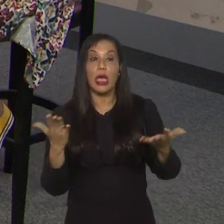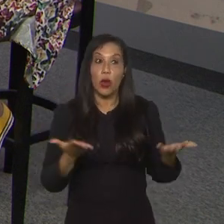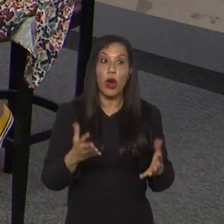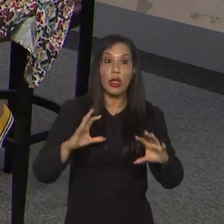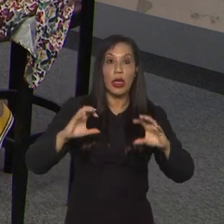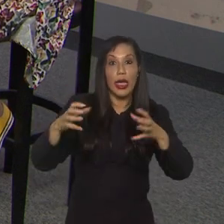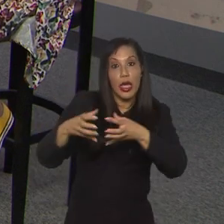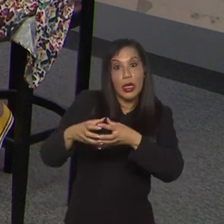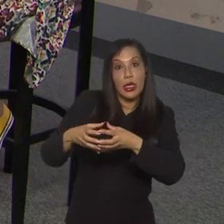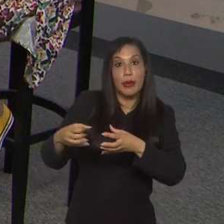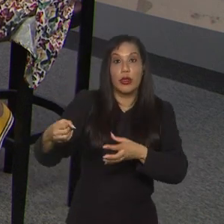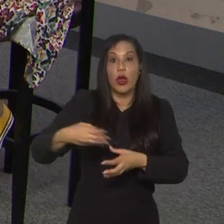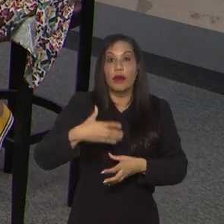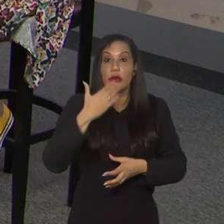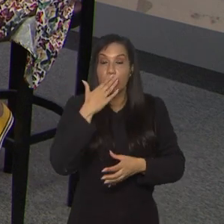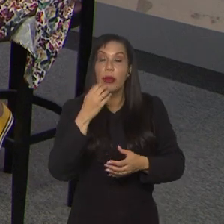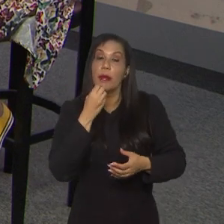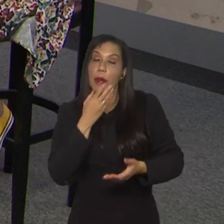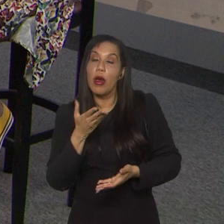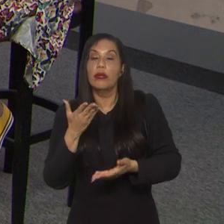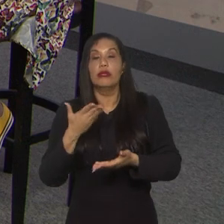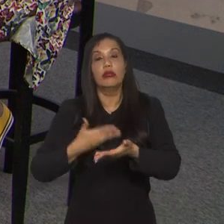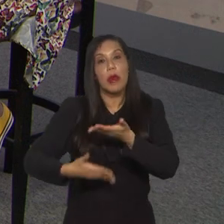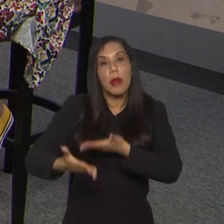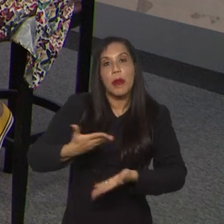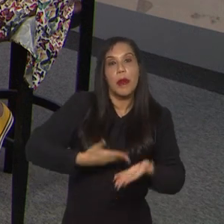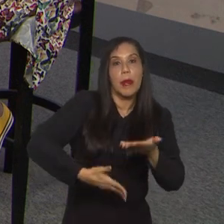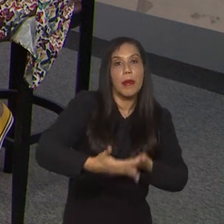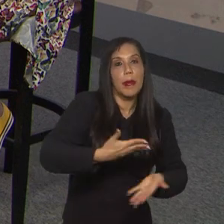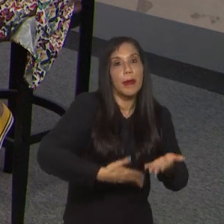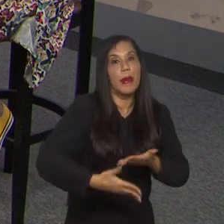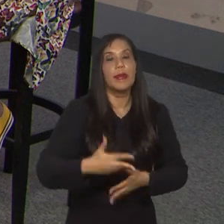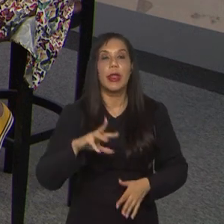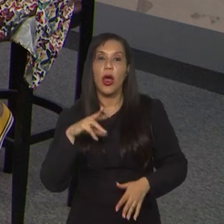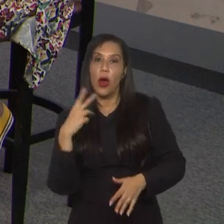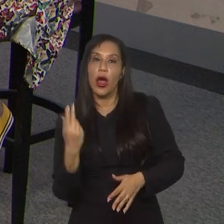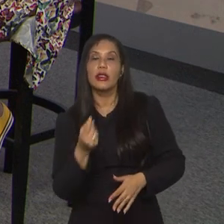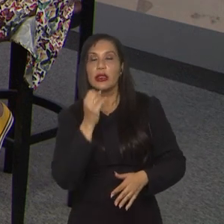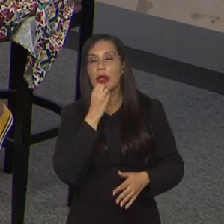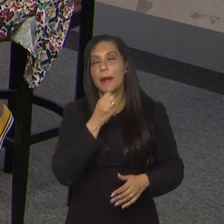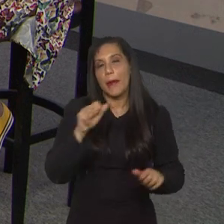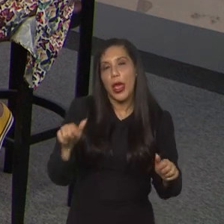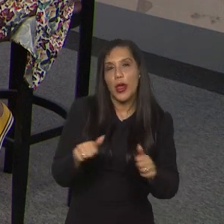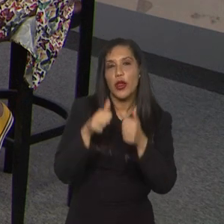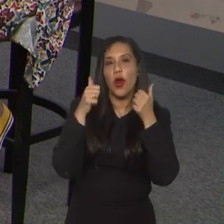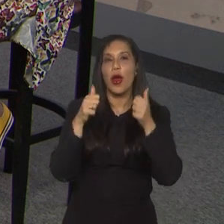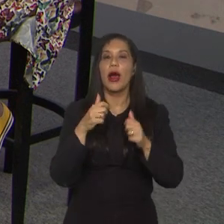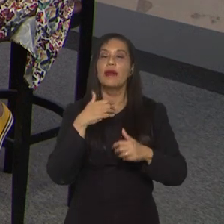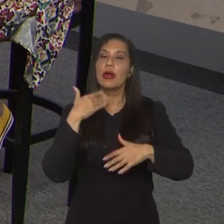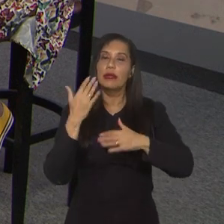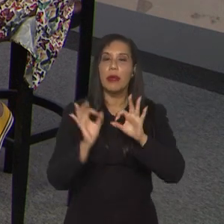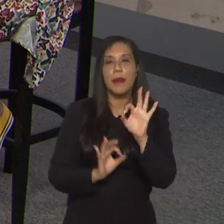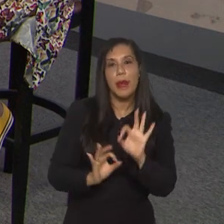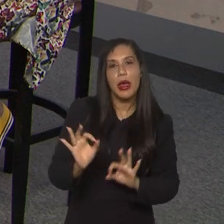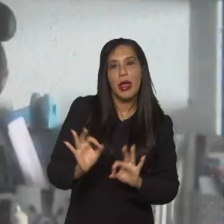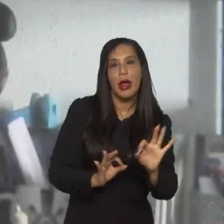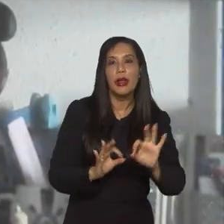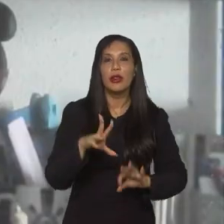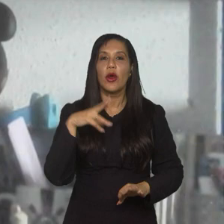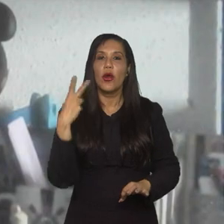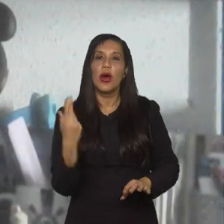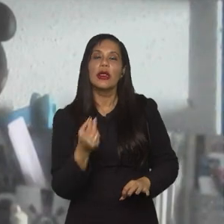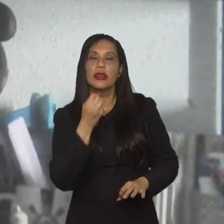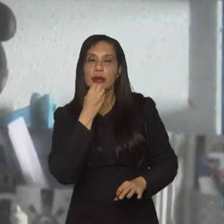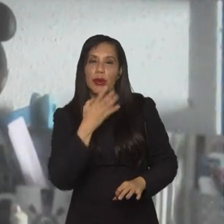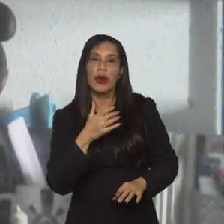ela, a Angelina era a mesma coisa, não foi em cima da hora que perdeu, sabe, então a gente chega melhor, a chega mais preparado, eu acho que a gente